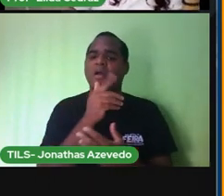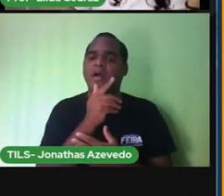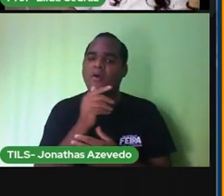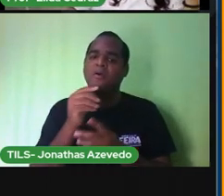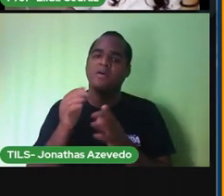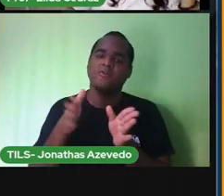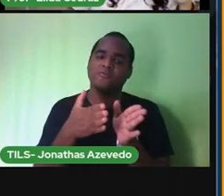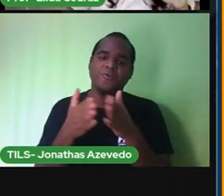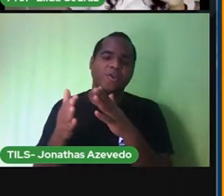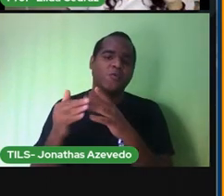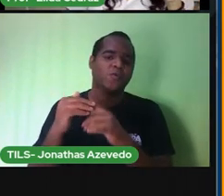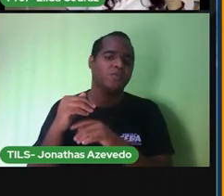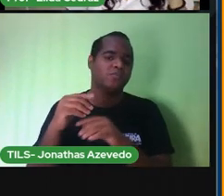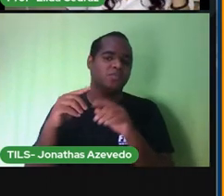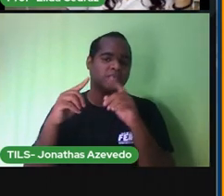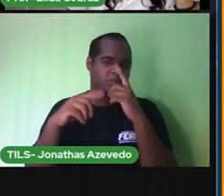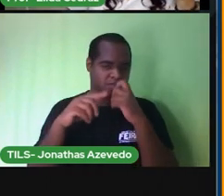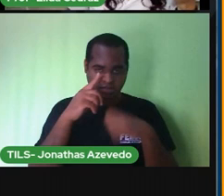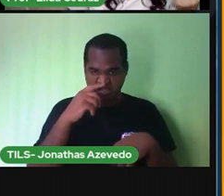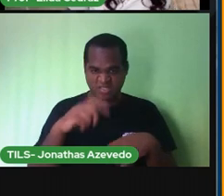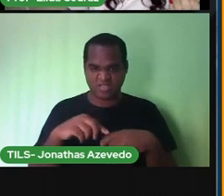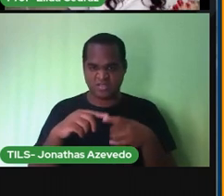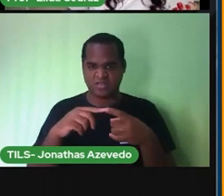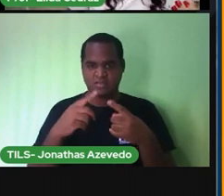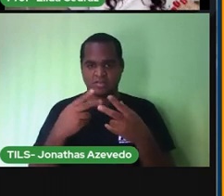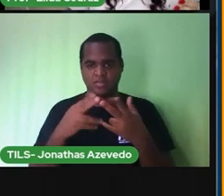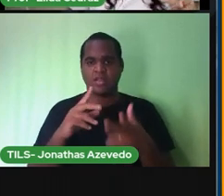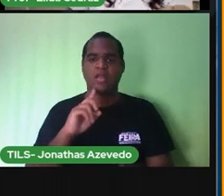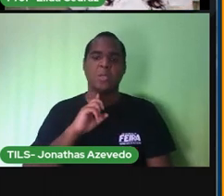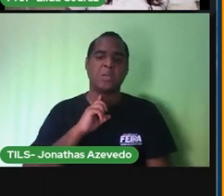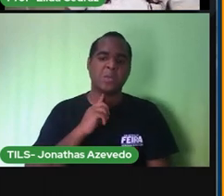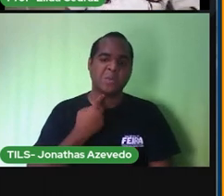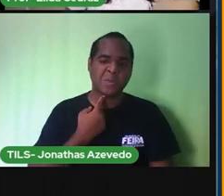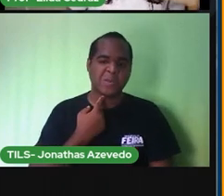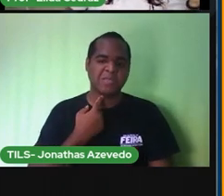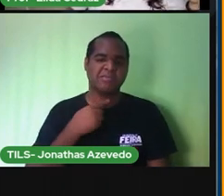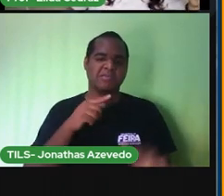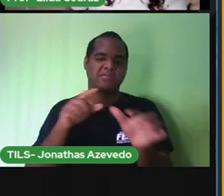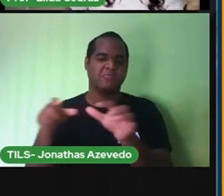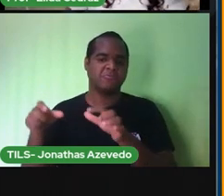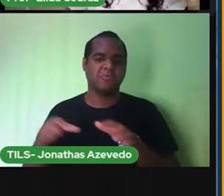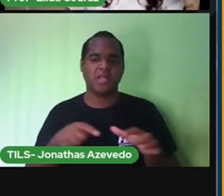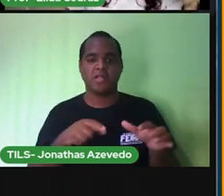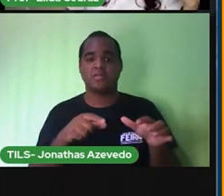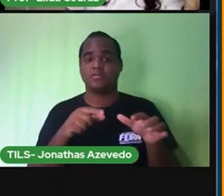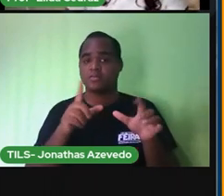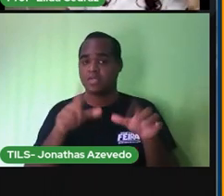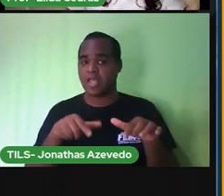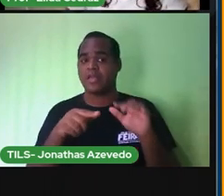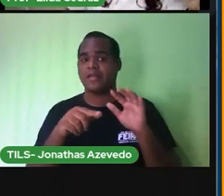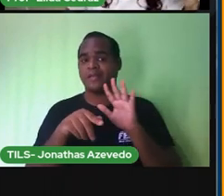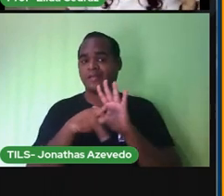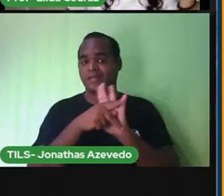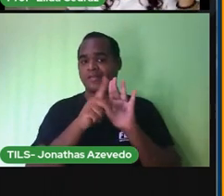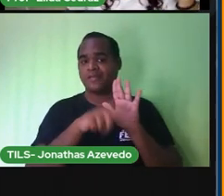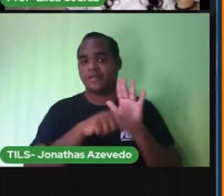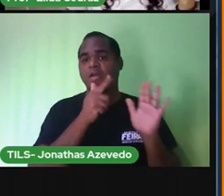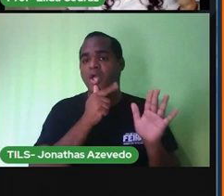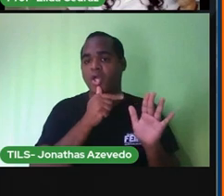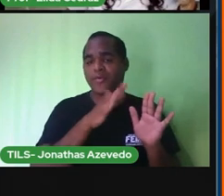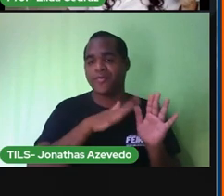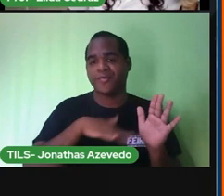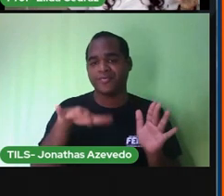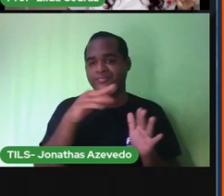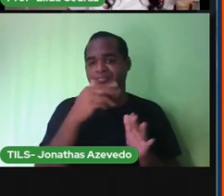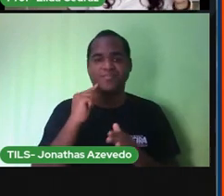no lago quando a gente deixa o lixo nesses lugares essa água já fica poluída e já fica